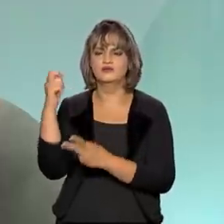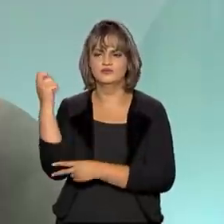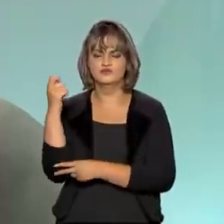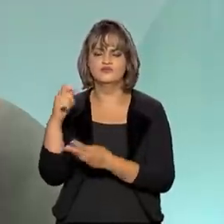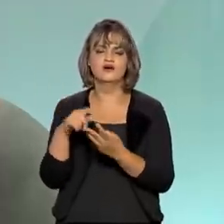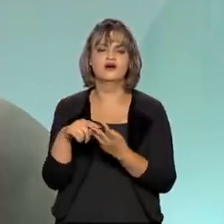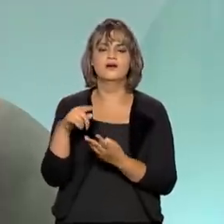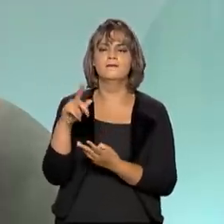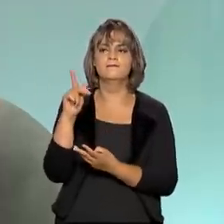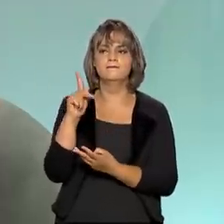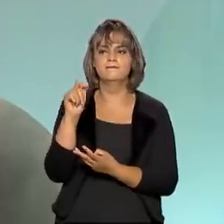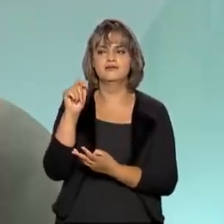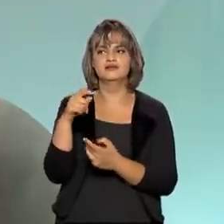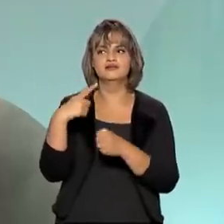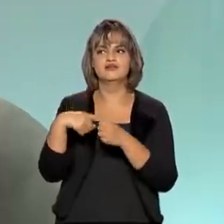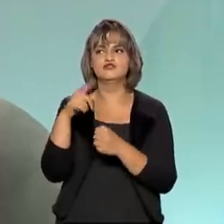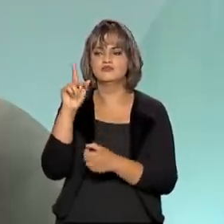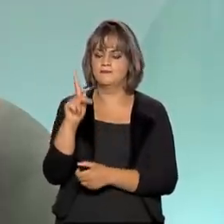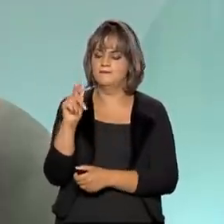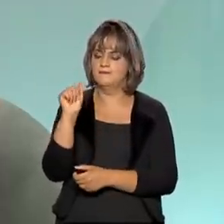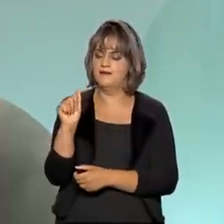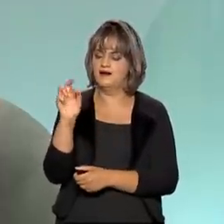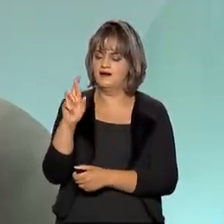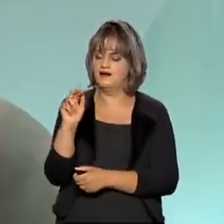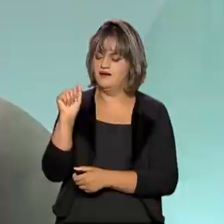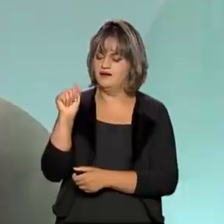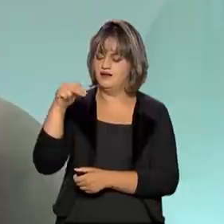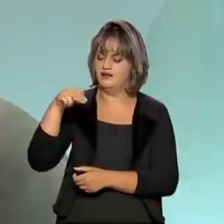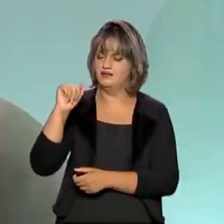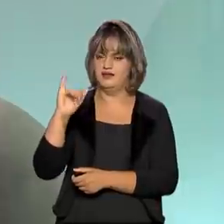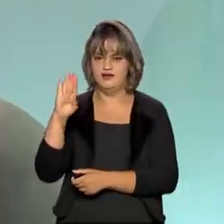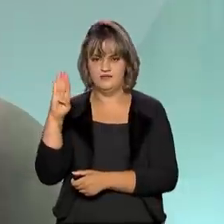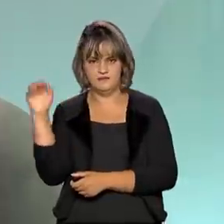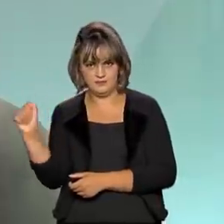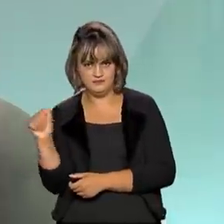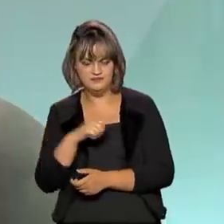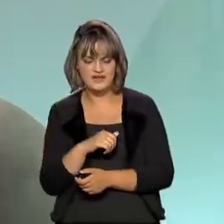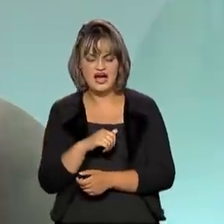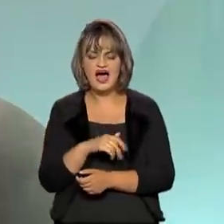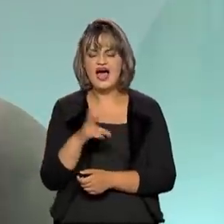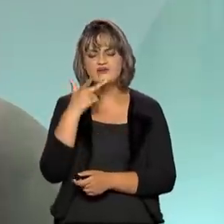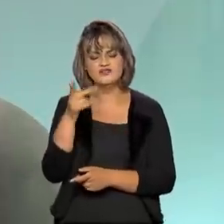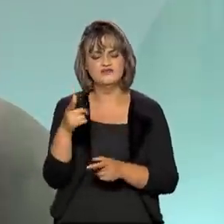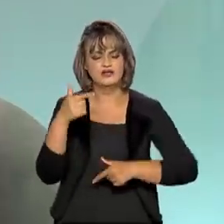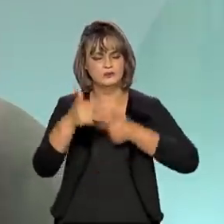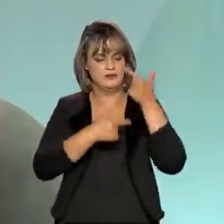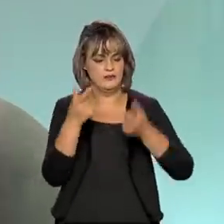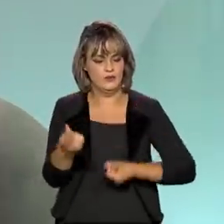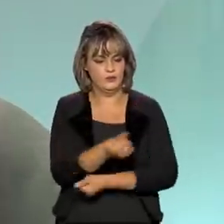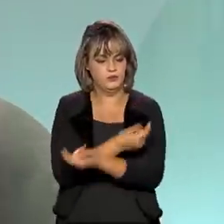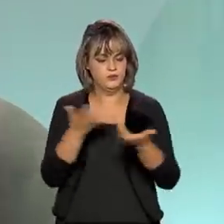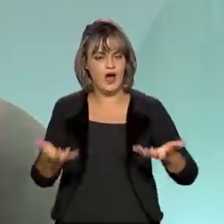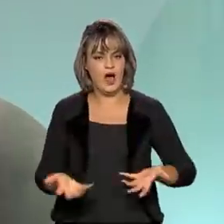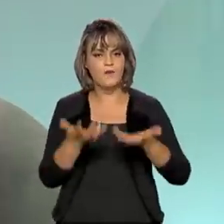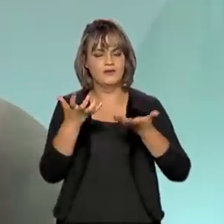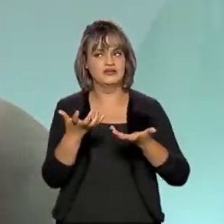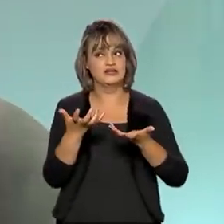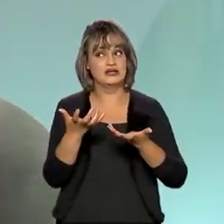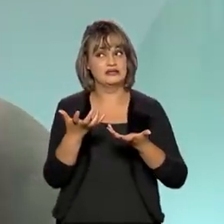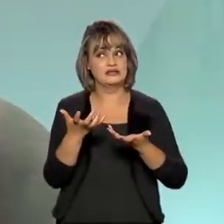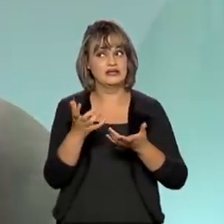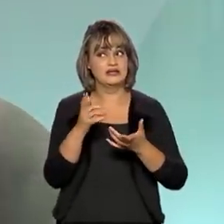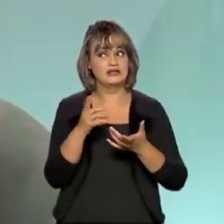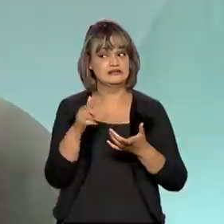Paranaíba. Quando a gente fala da questão do crescimento econômico, é claro que isso afeta. Por quê? Você tem mais crescimento